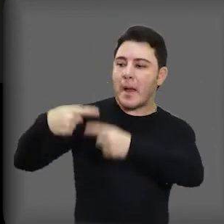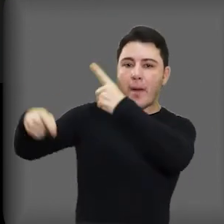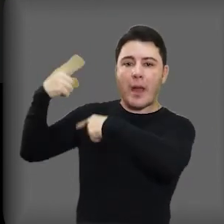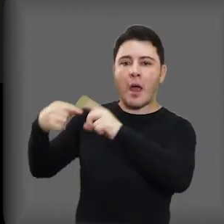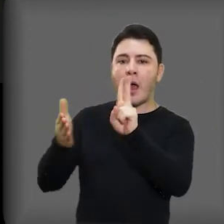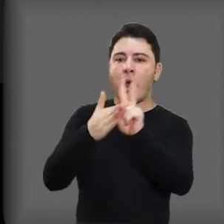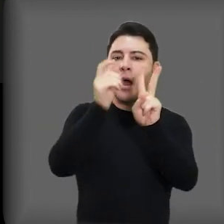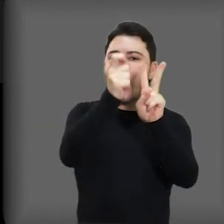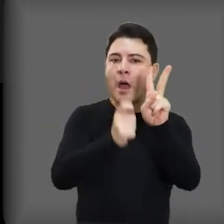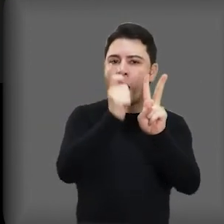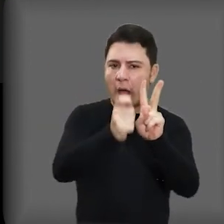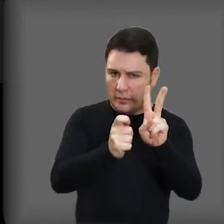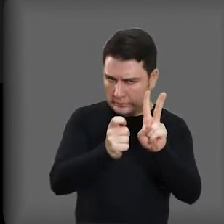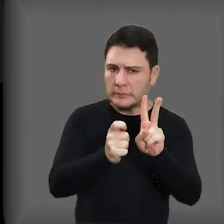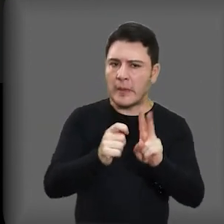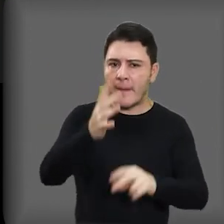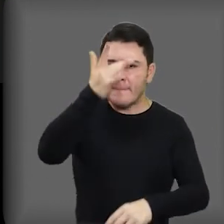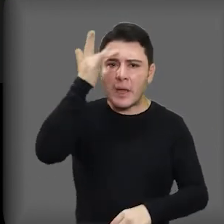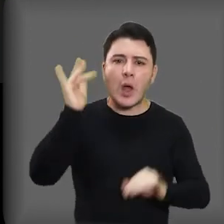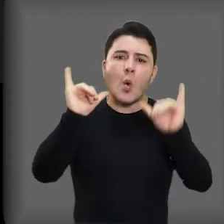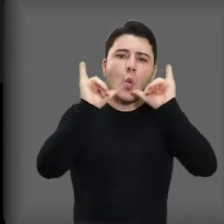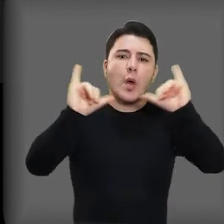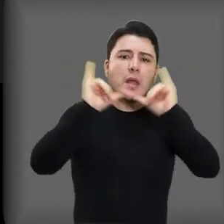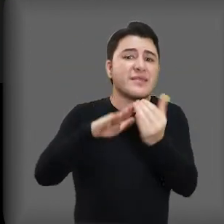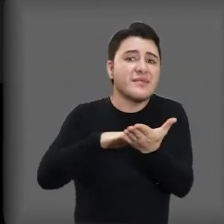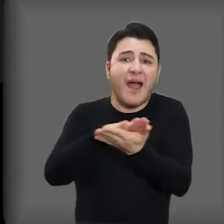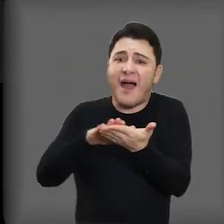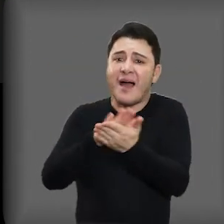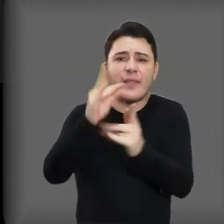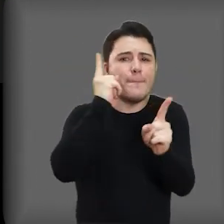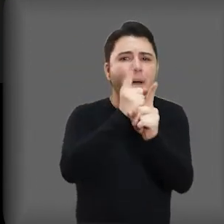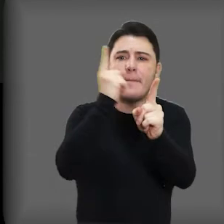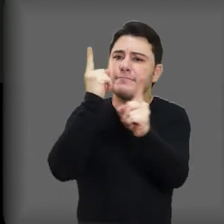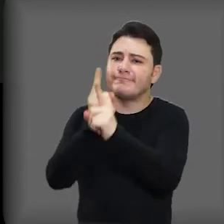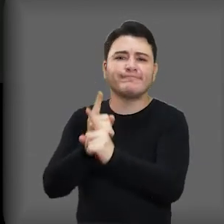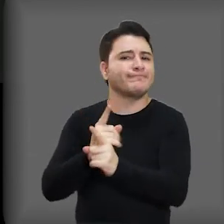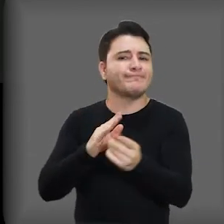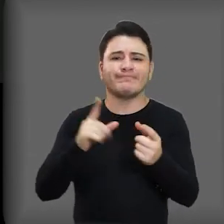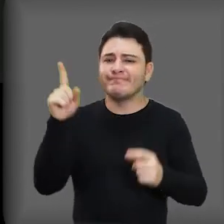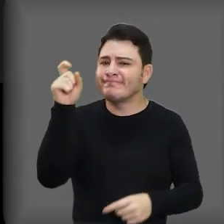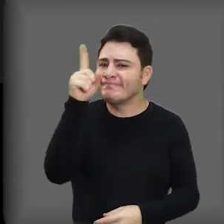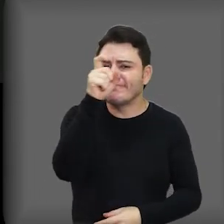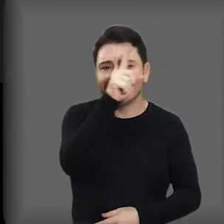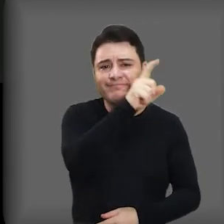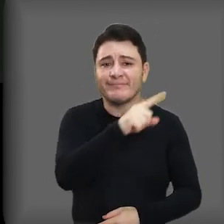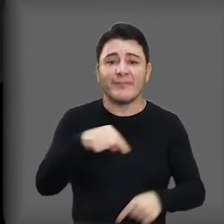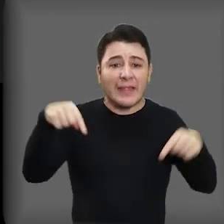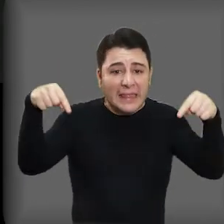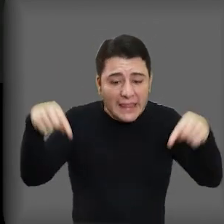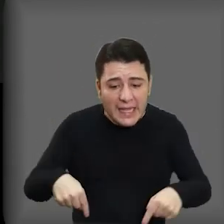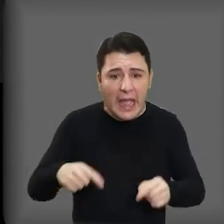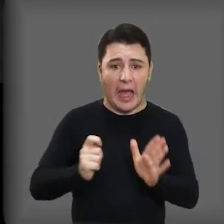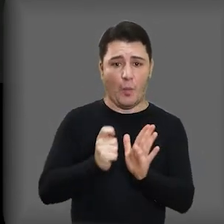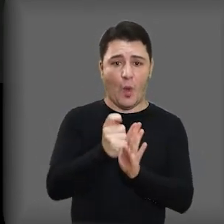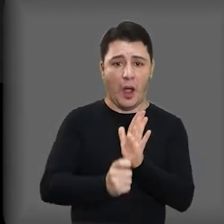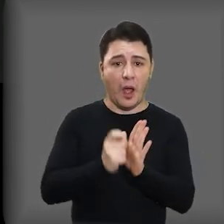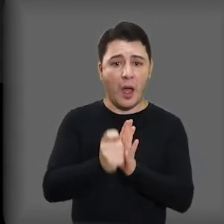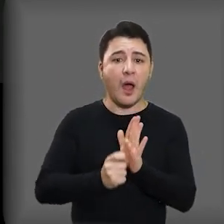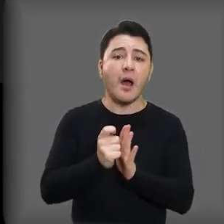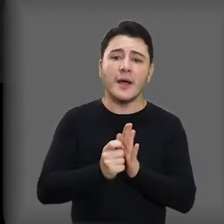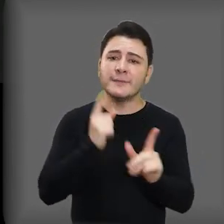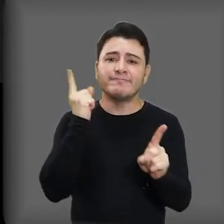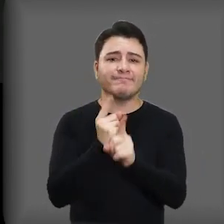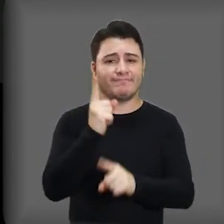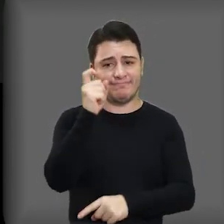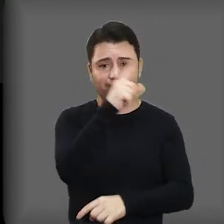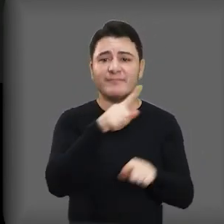encontrar pessoas que se dizem eu tenho uma ascendência indígena numa cidade como a nossa que se chama Araraquara, entre tantos